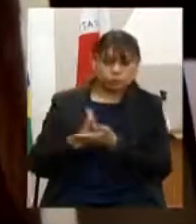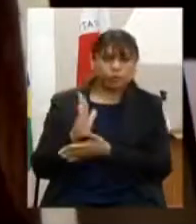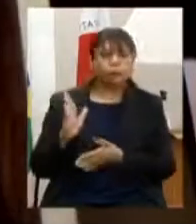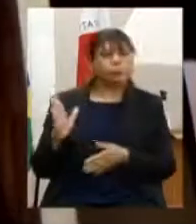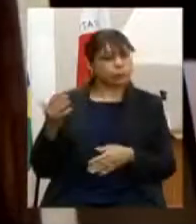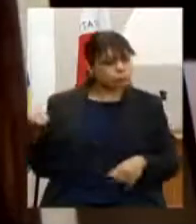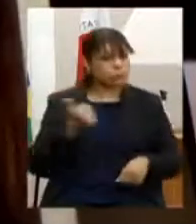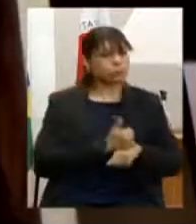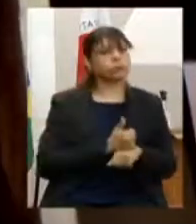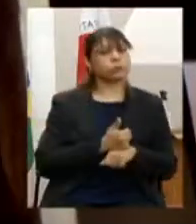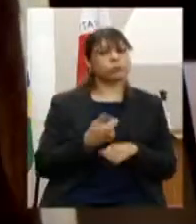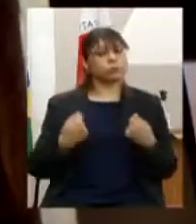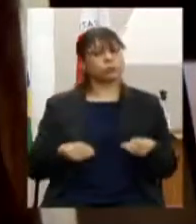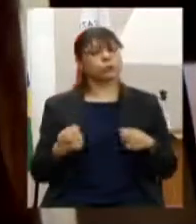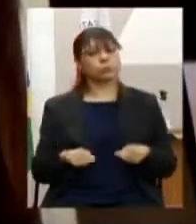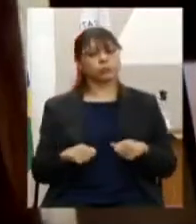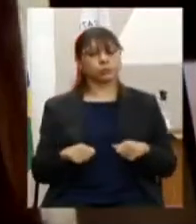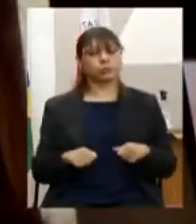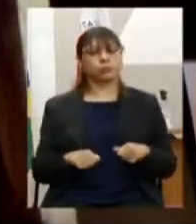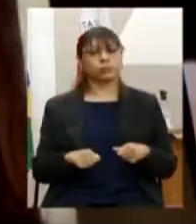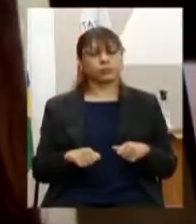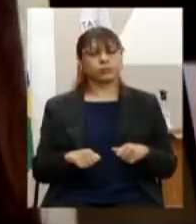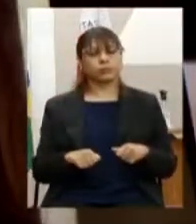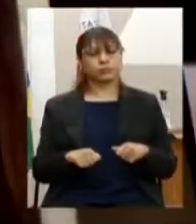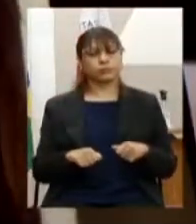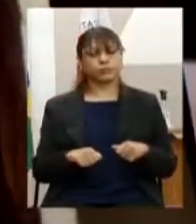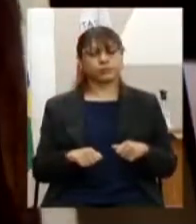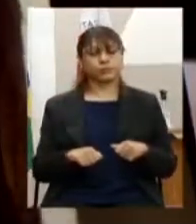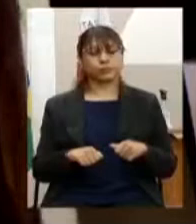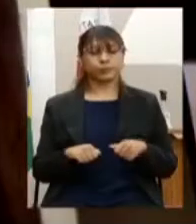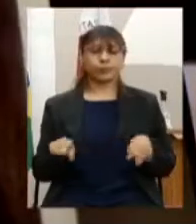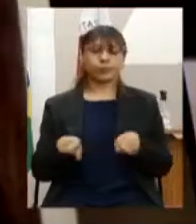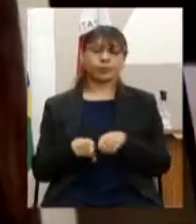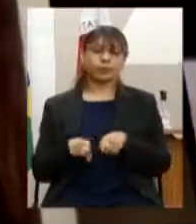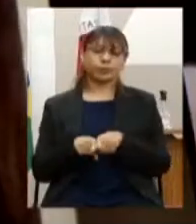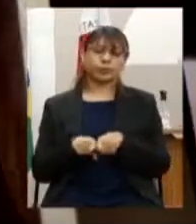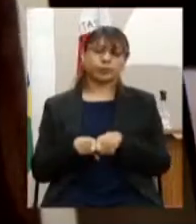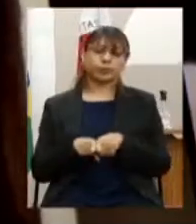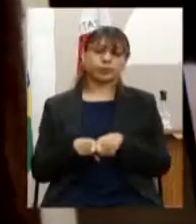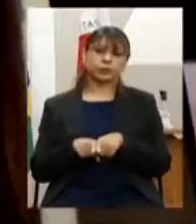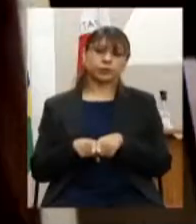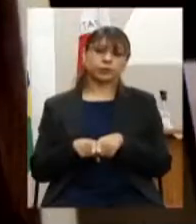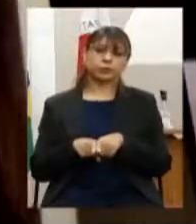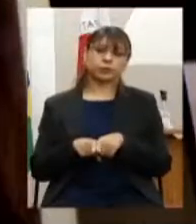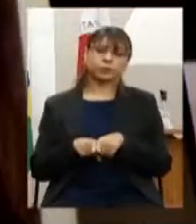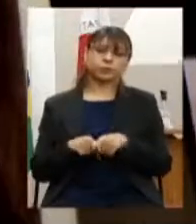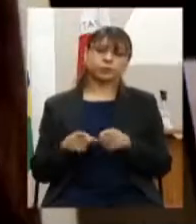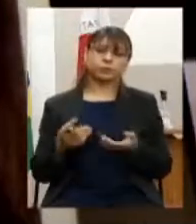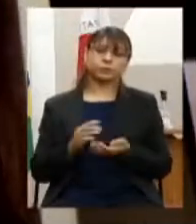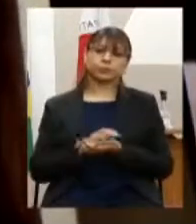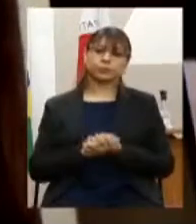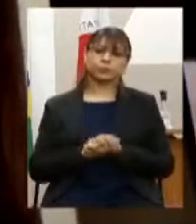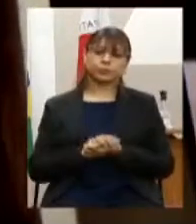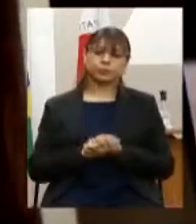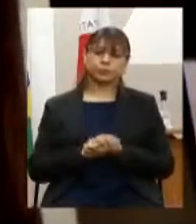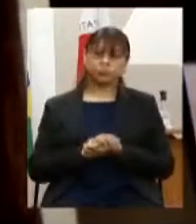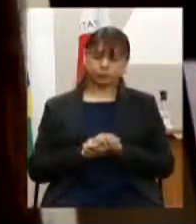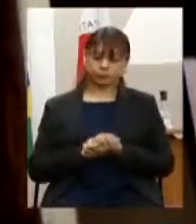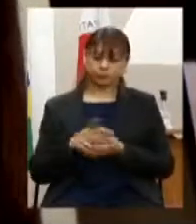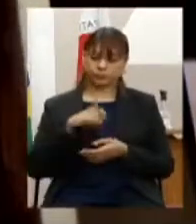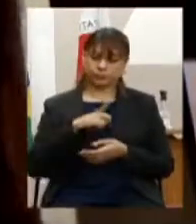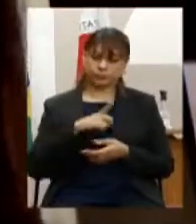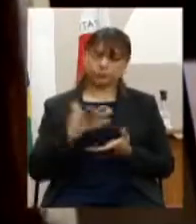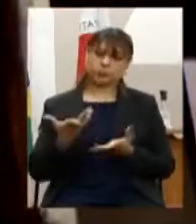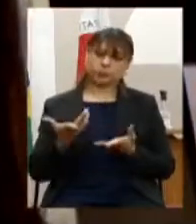consignia-se por relevante que tais nomeações encontra respaldo